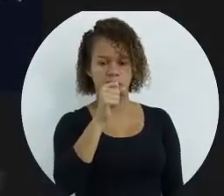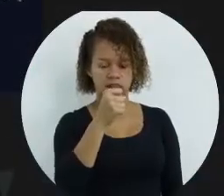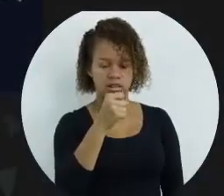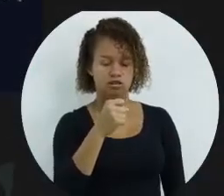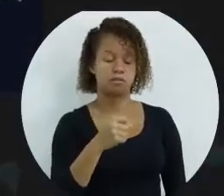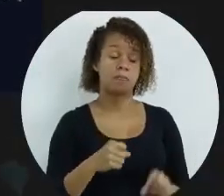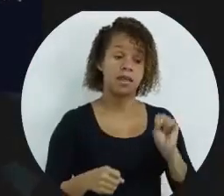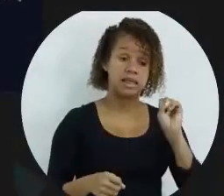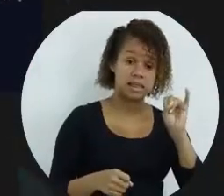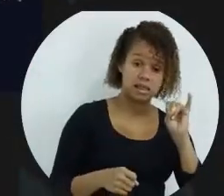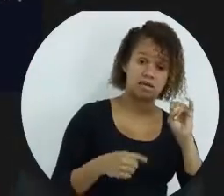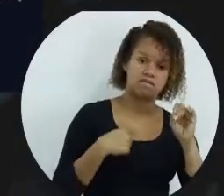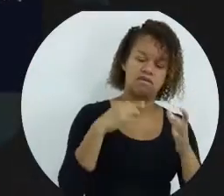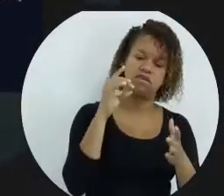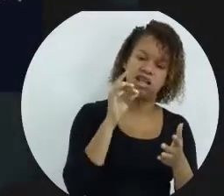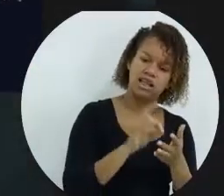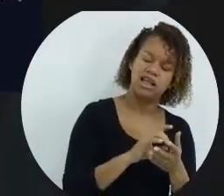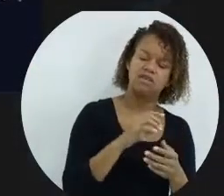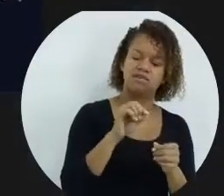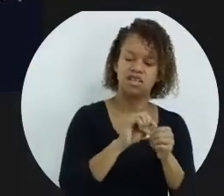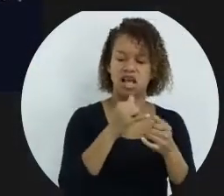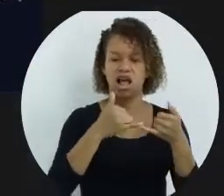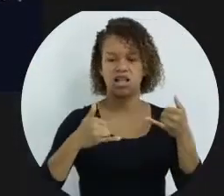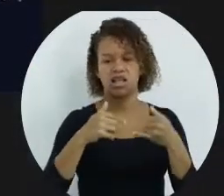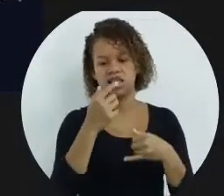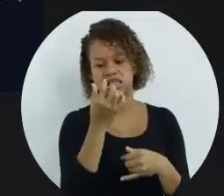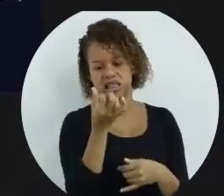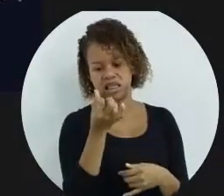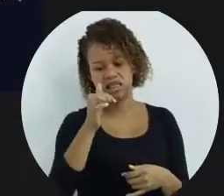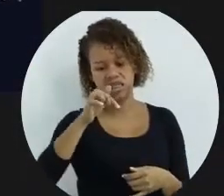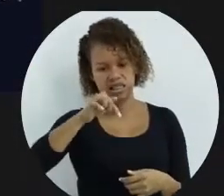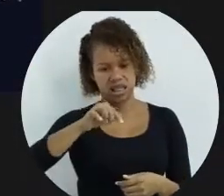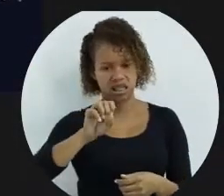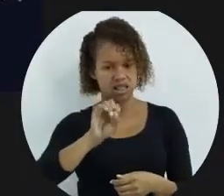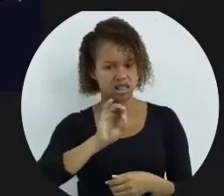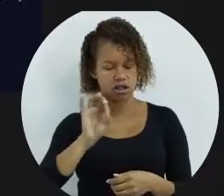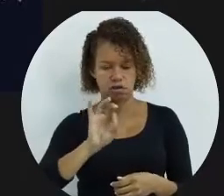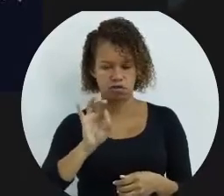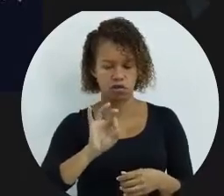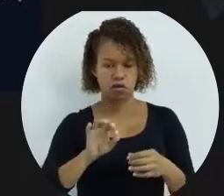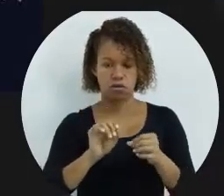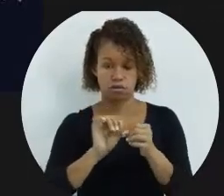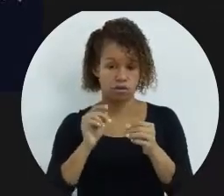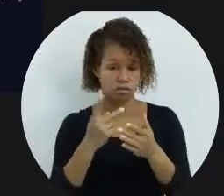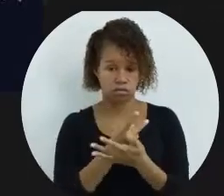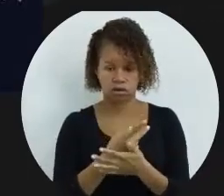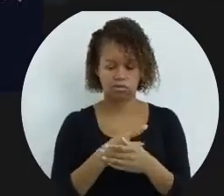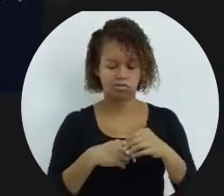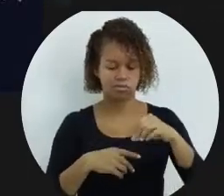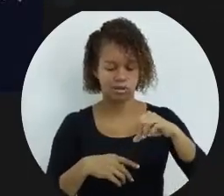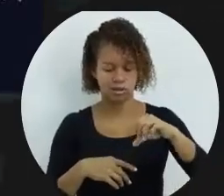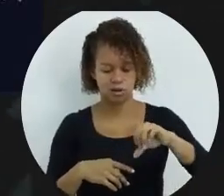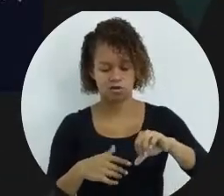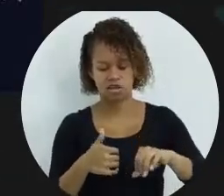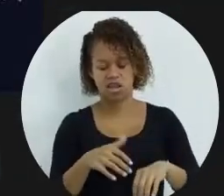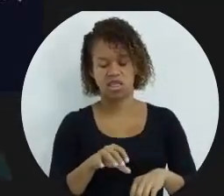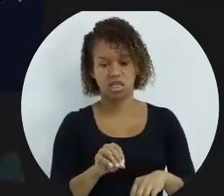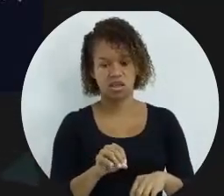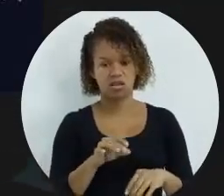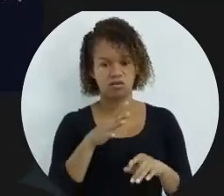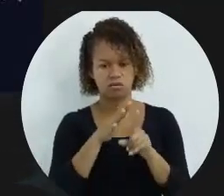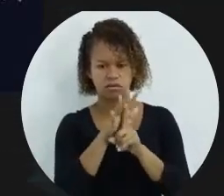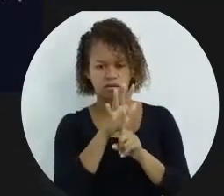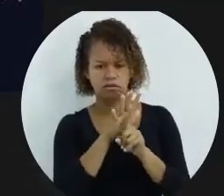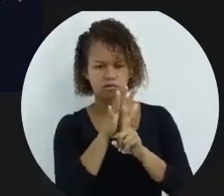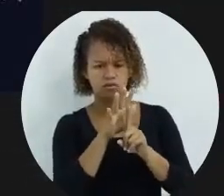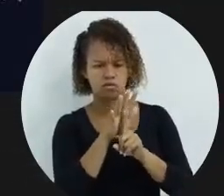se for verdadeiro, ele faz a linha 6 e 7. Se não for, ele faz a linha 9 e 10. Observe que o fluxo,